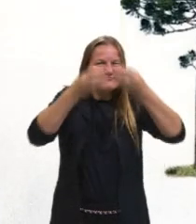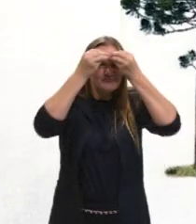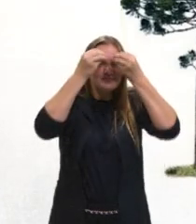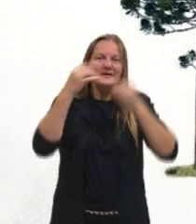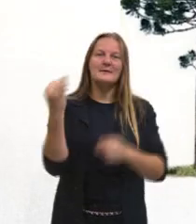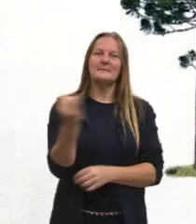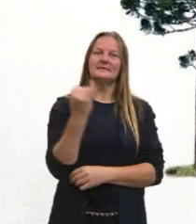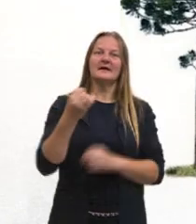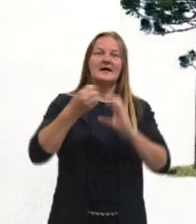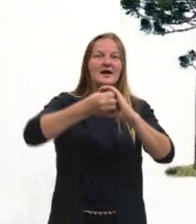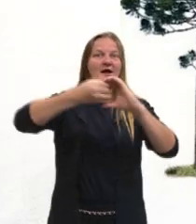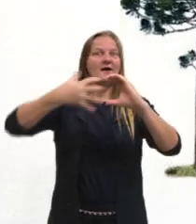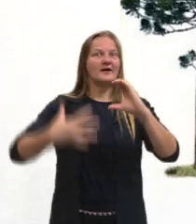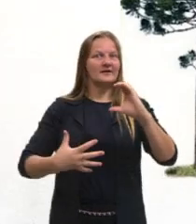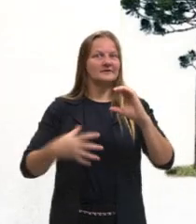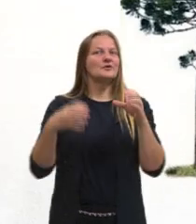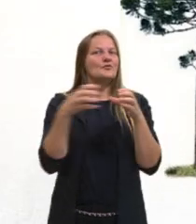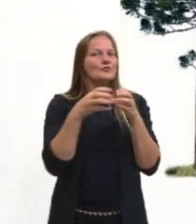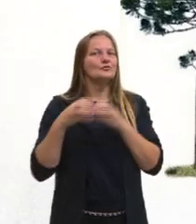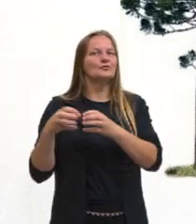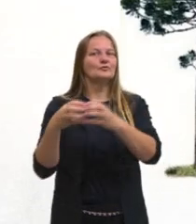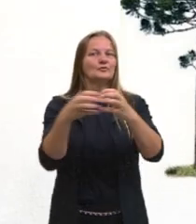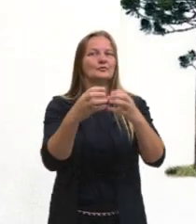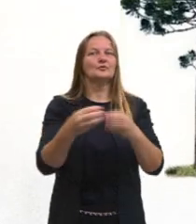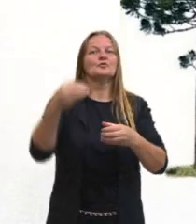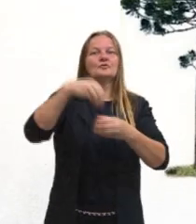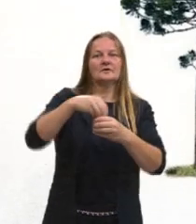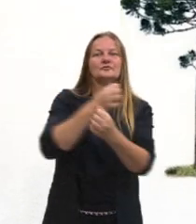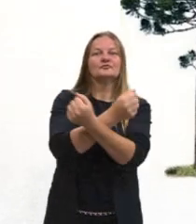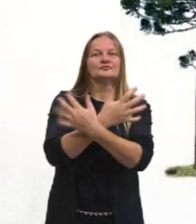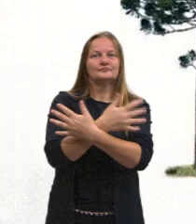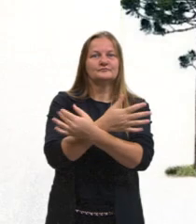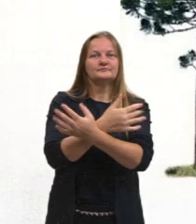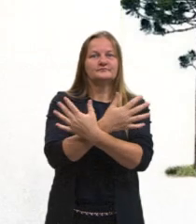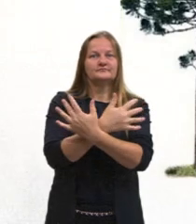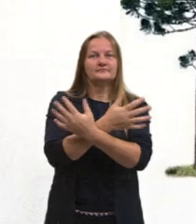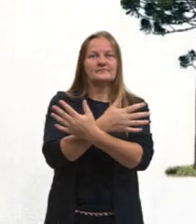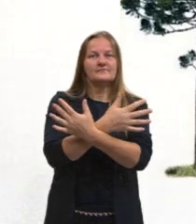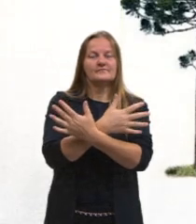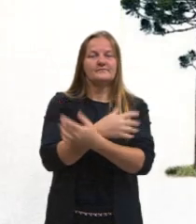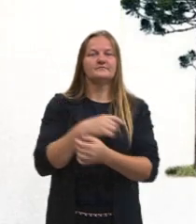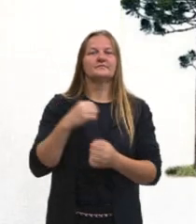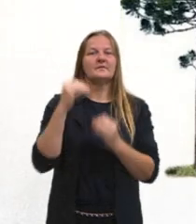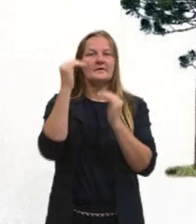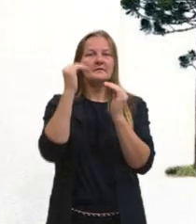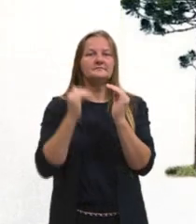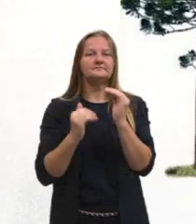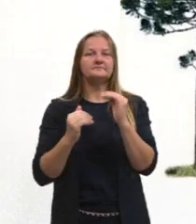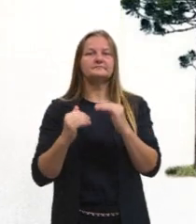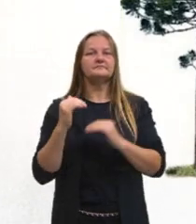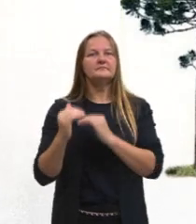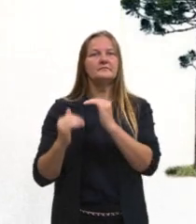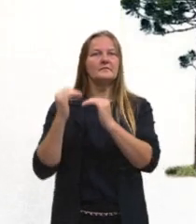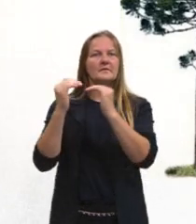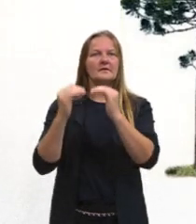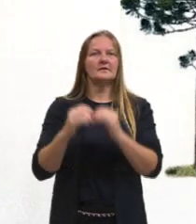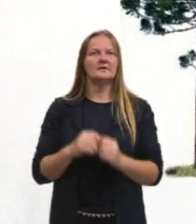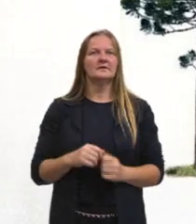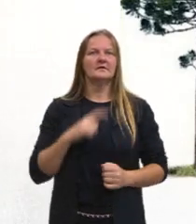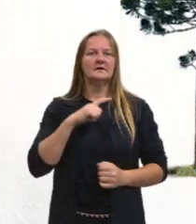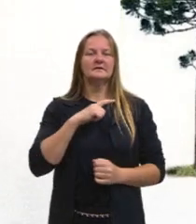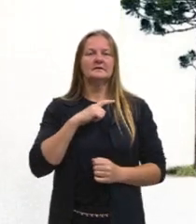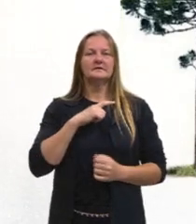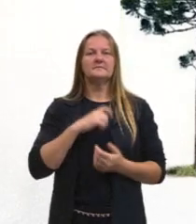principais características e os grupos que compõem o reino plant. Então por ordem evolutiva nós temos as